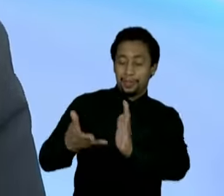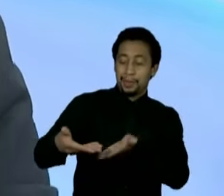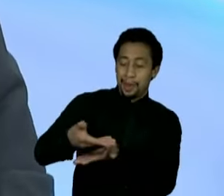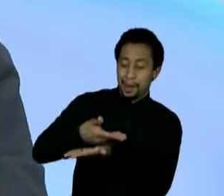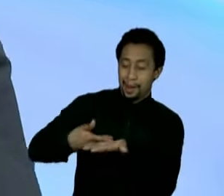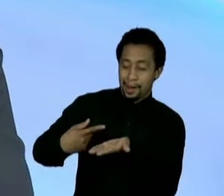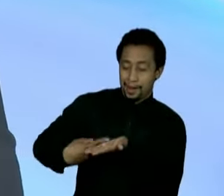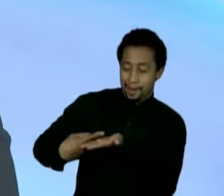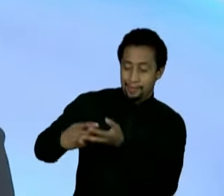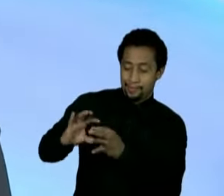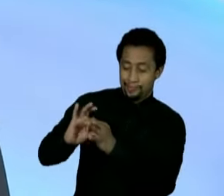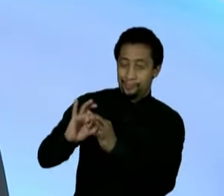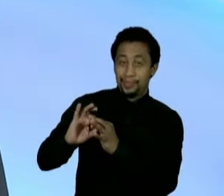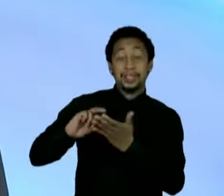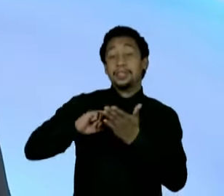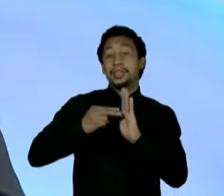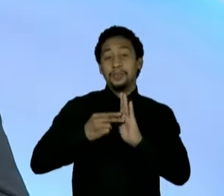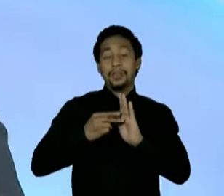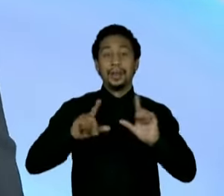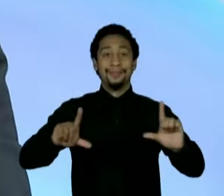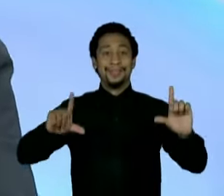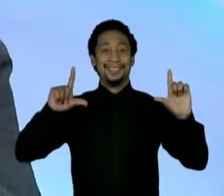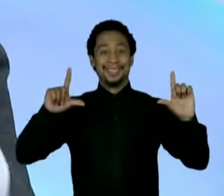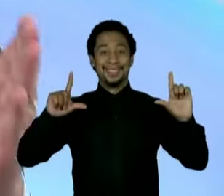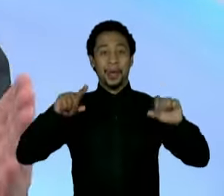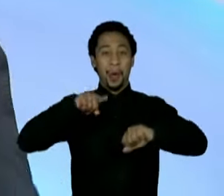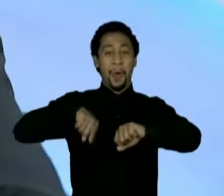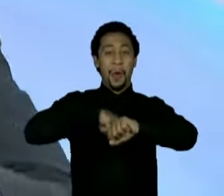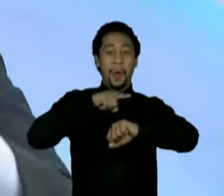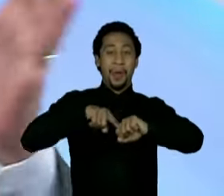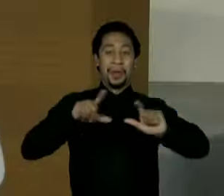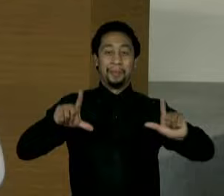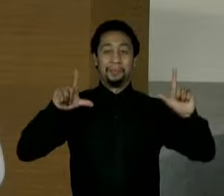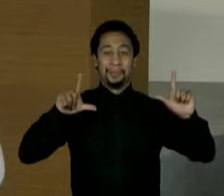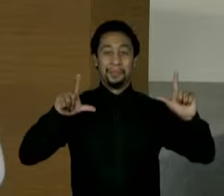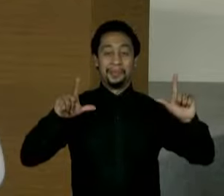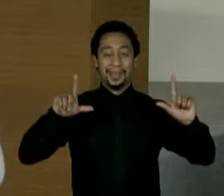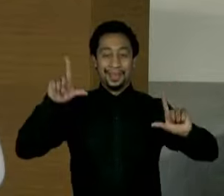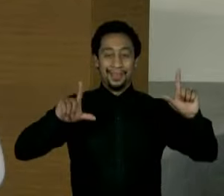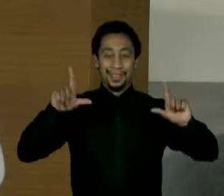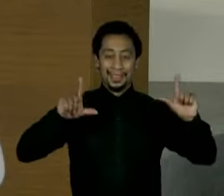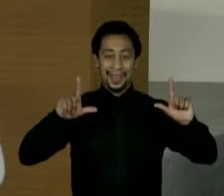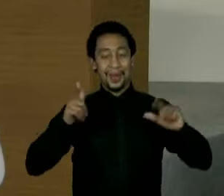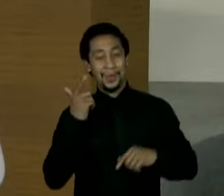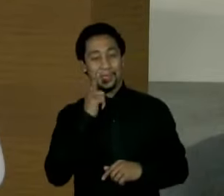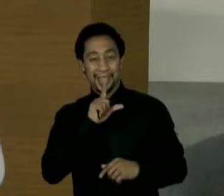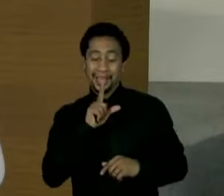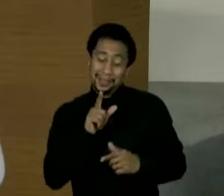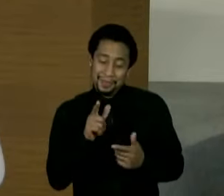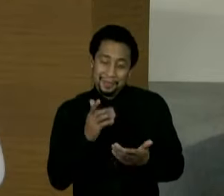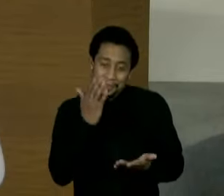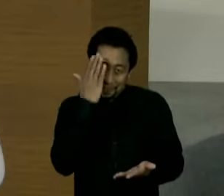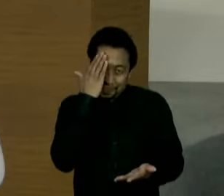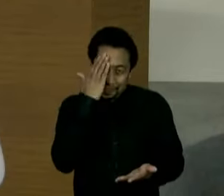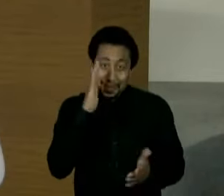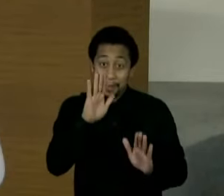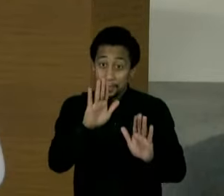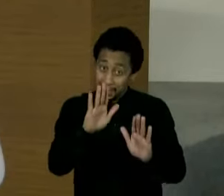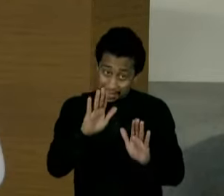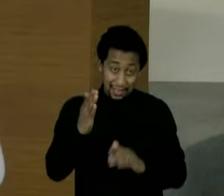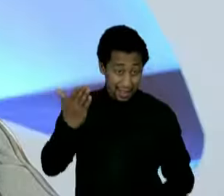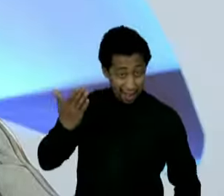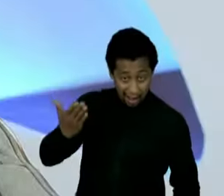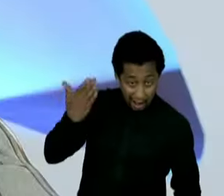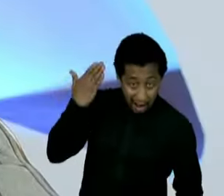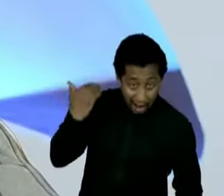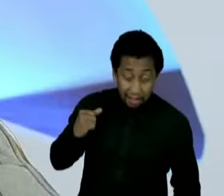nesse ponto, a eleição passada do Bolsonaro deixou um legado que foi surpreendente. Ele era candidato de um partido que ninguém sabia qual era.